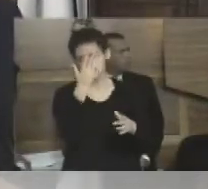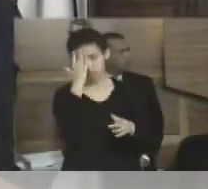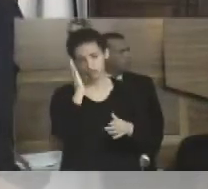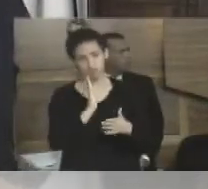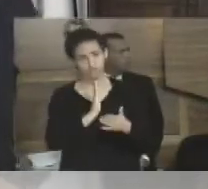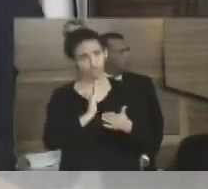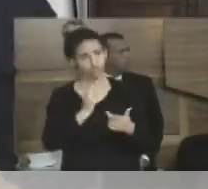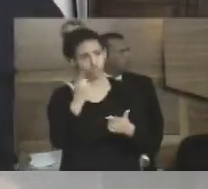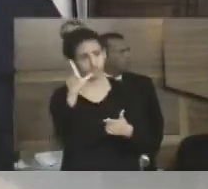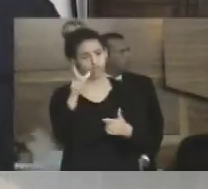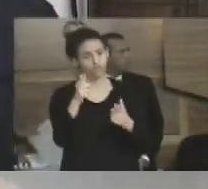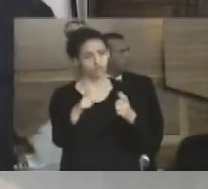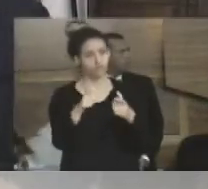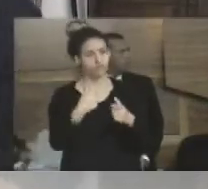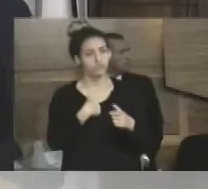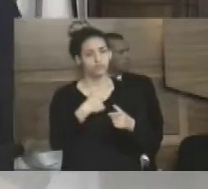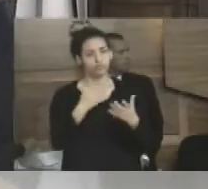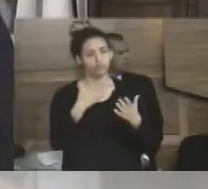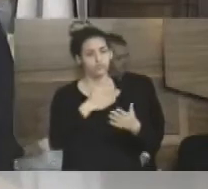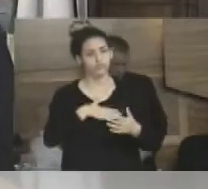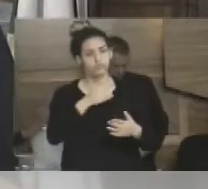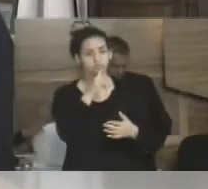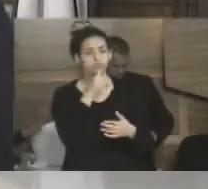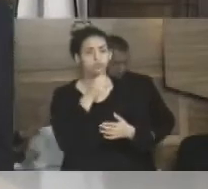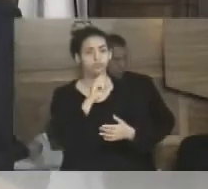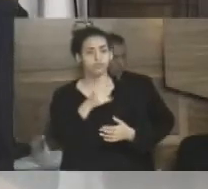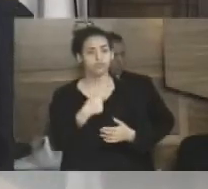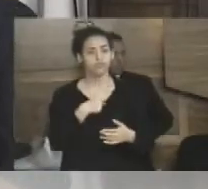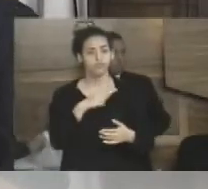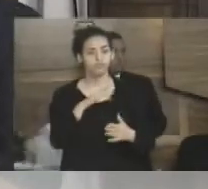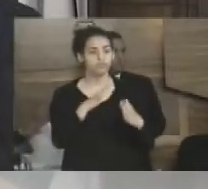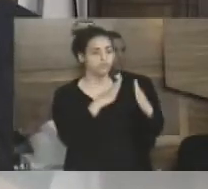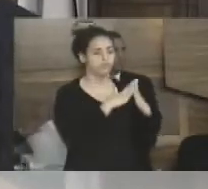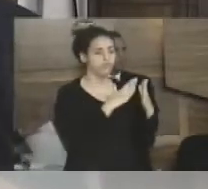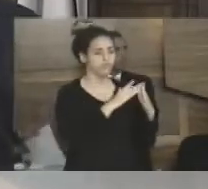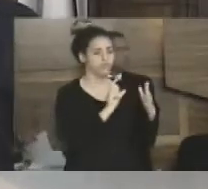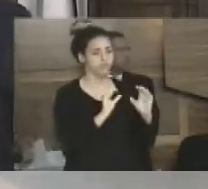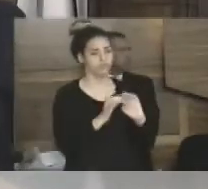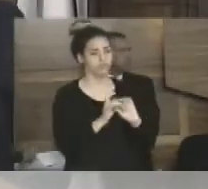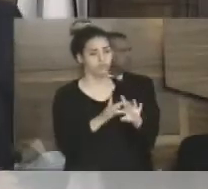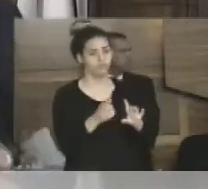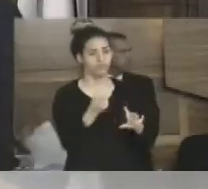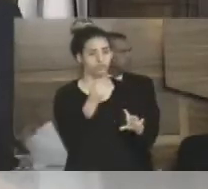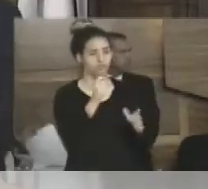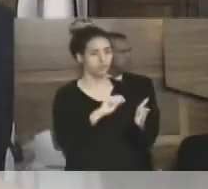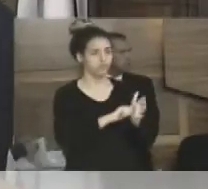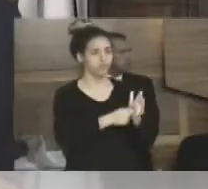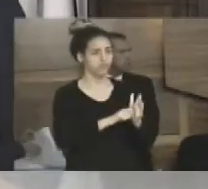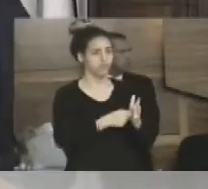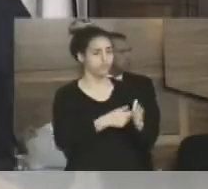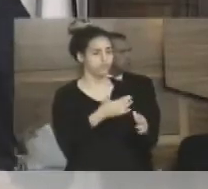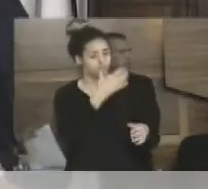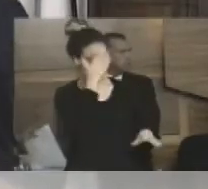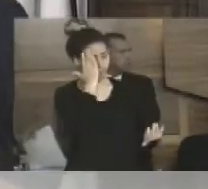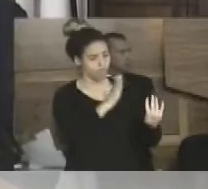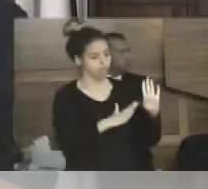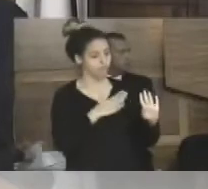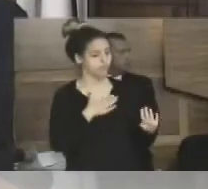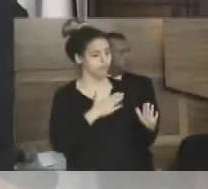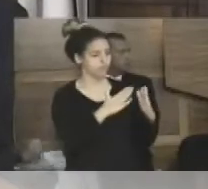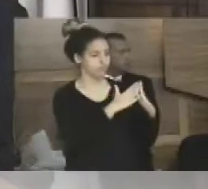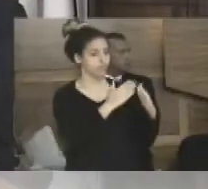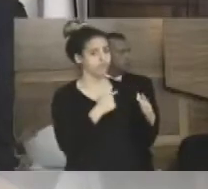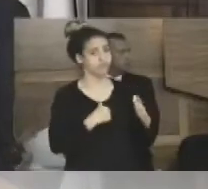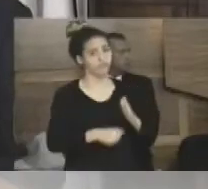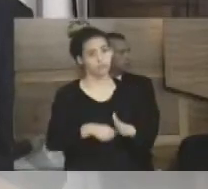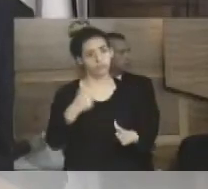Eu gosto muito de exemplificar. Se eu vou sair de casa, vou deixar a minha chave para molharem minhas plantas, eu, a primeira